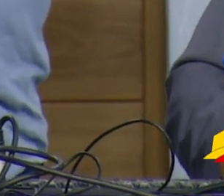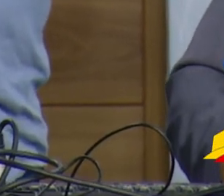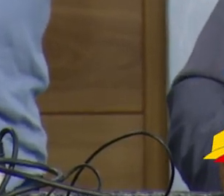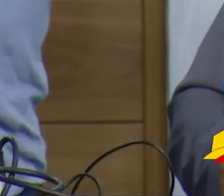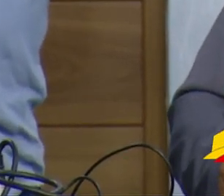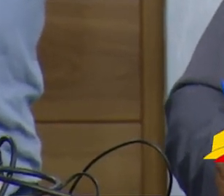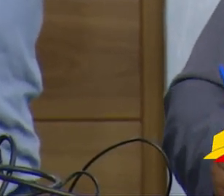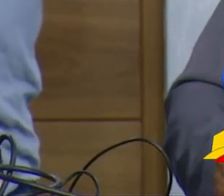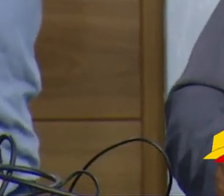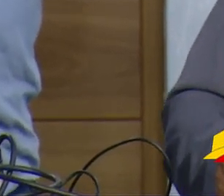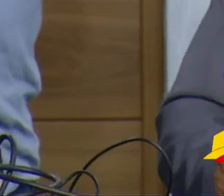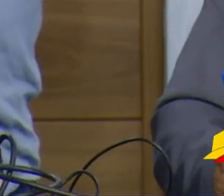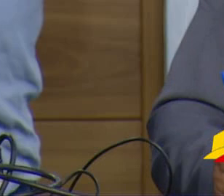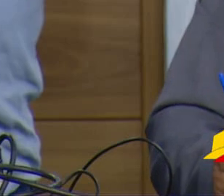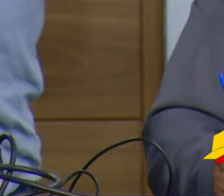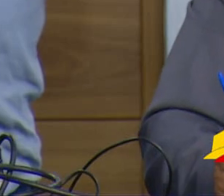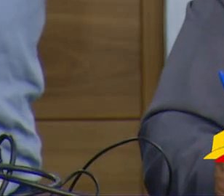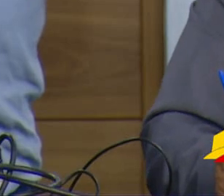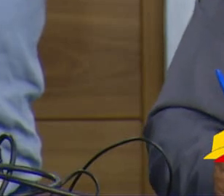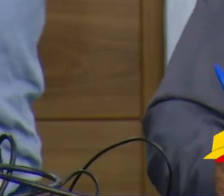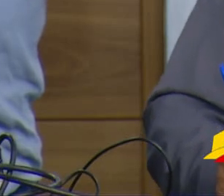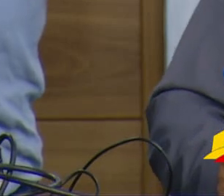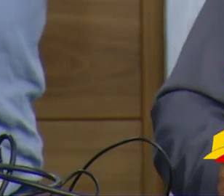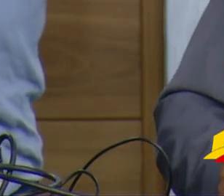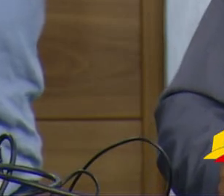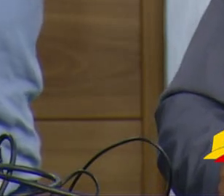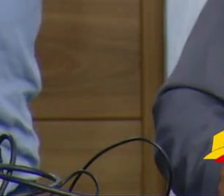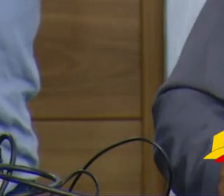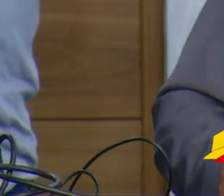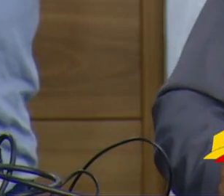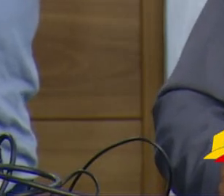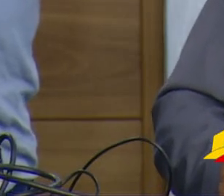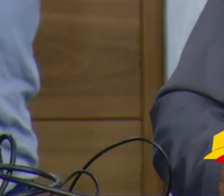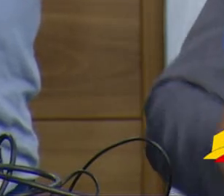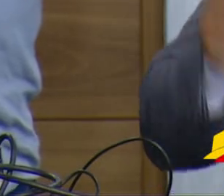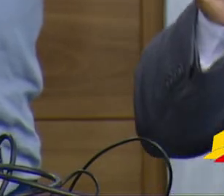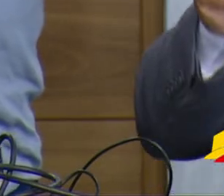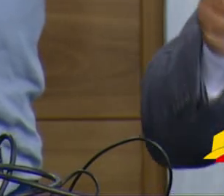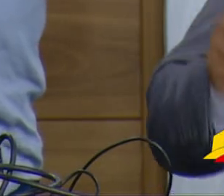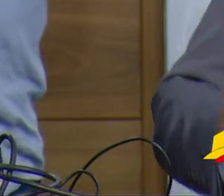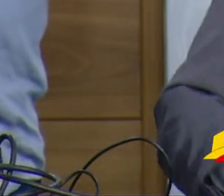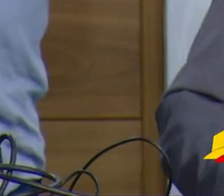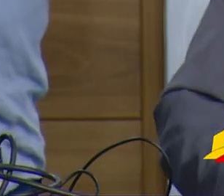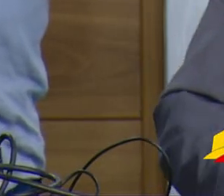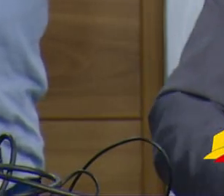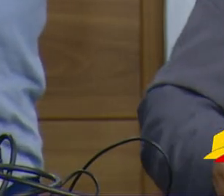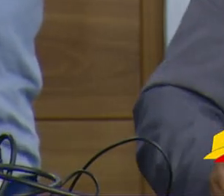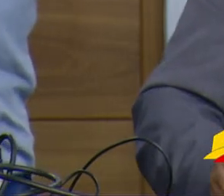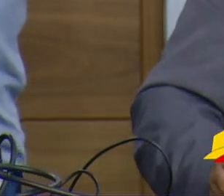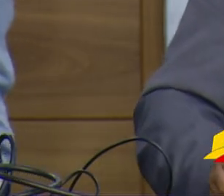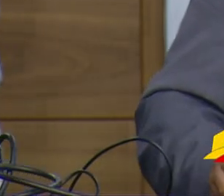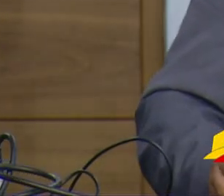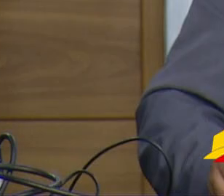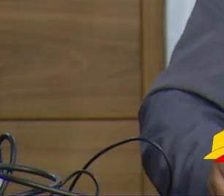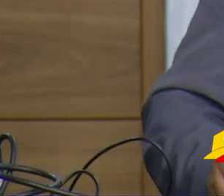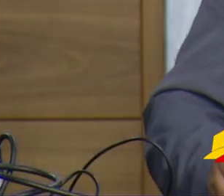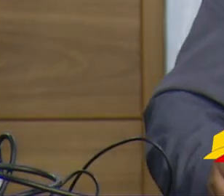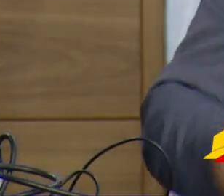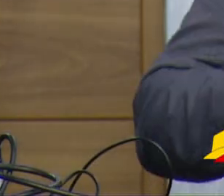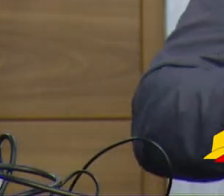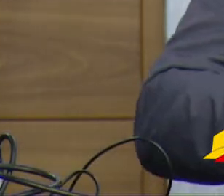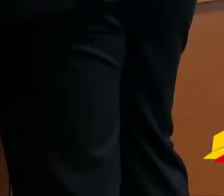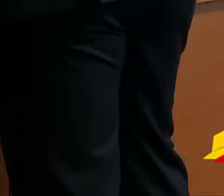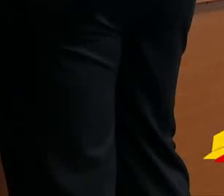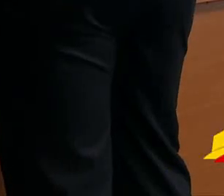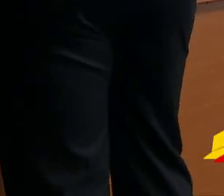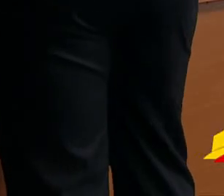situadas no conjunto habitacional e integrado. Eu coloco o líder. Fala aí, você. Iara, ele não viu você.